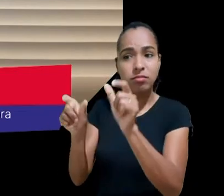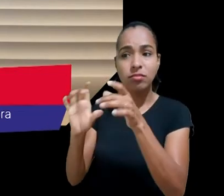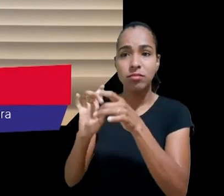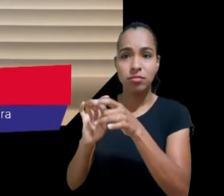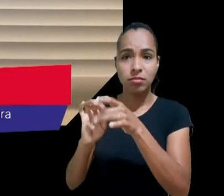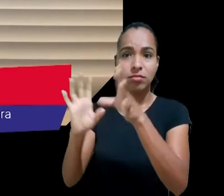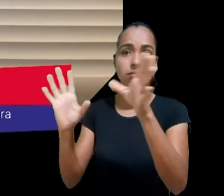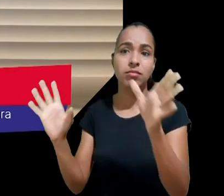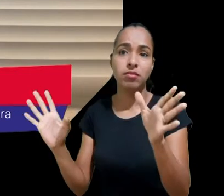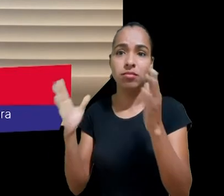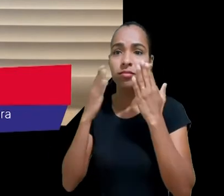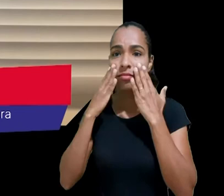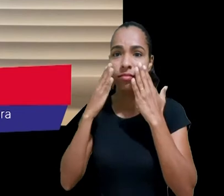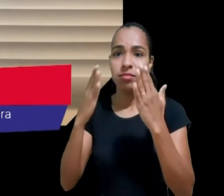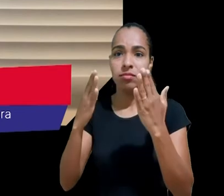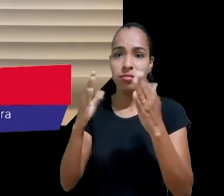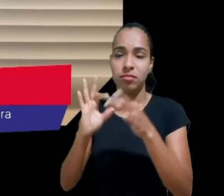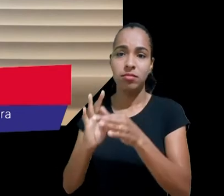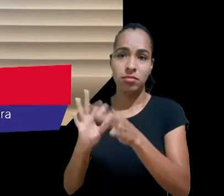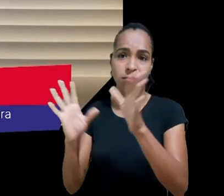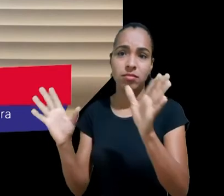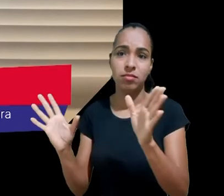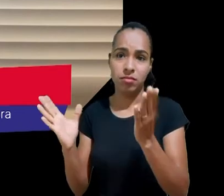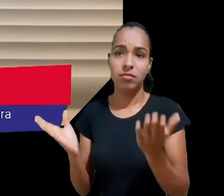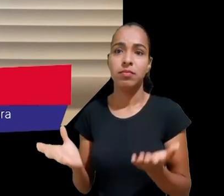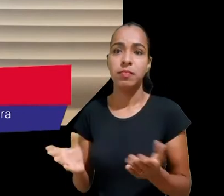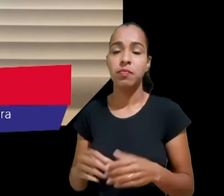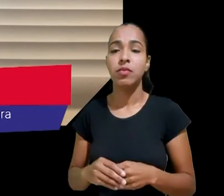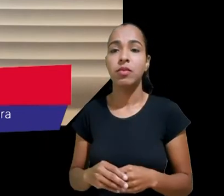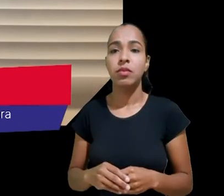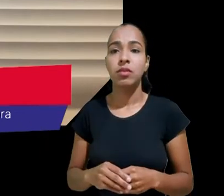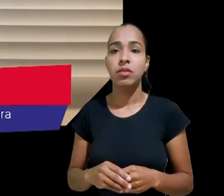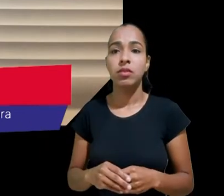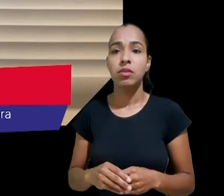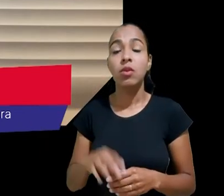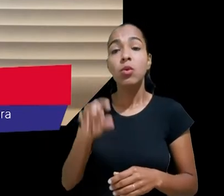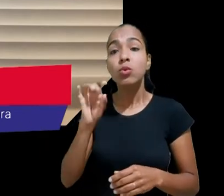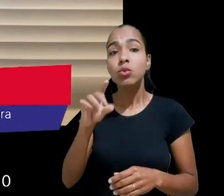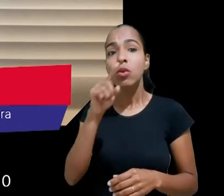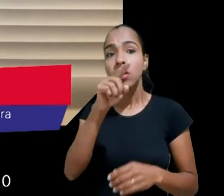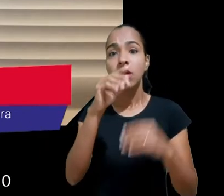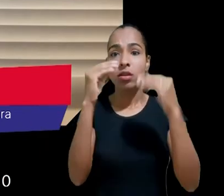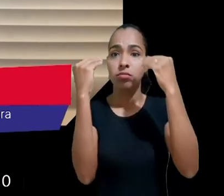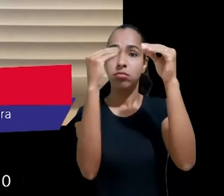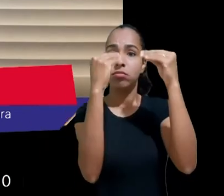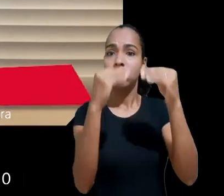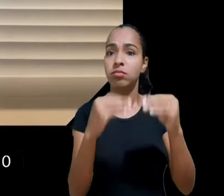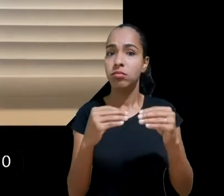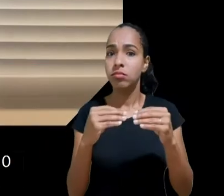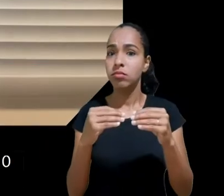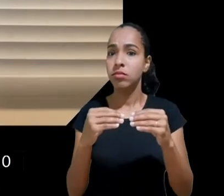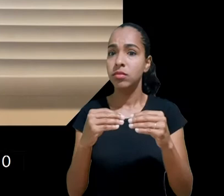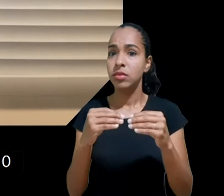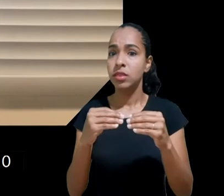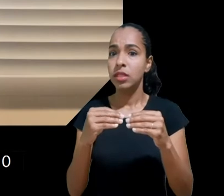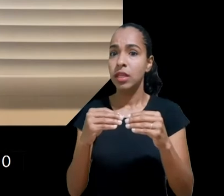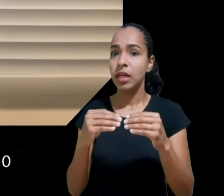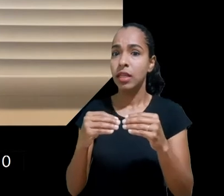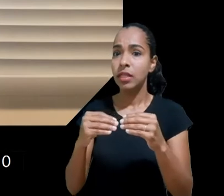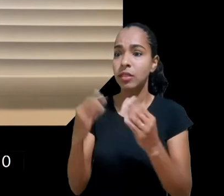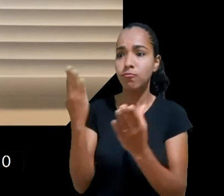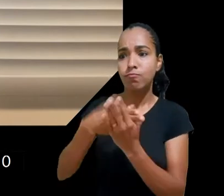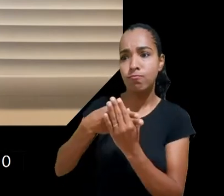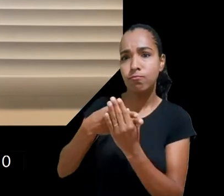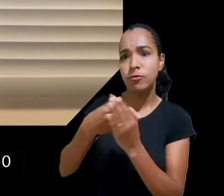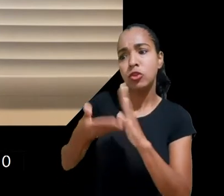é possível retirado de conteúdo mediante ordem judicial. Aliás, ele acaba sendo tão restritivo que é por essa razão que